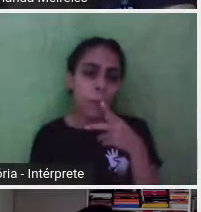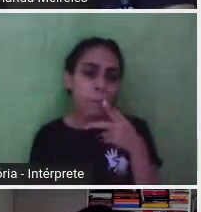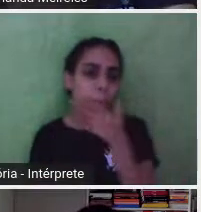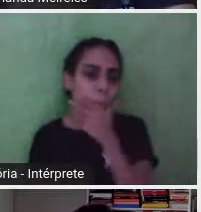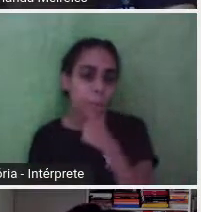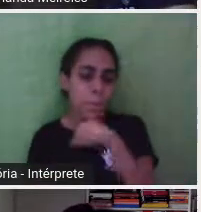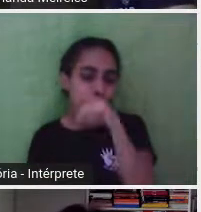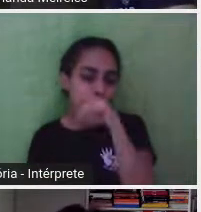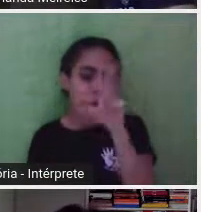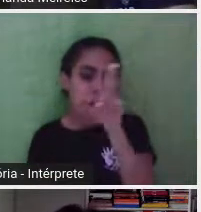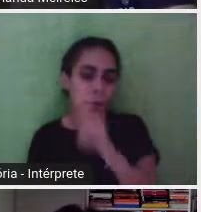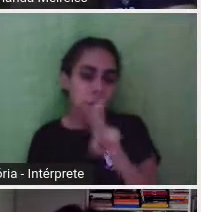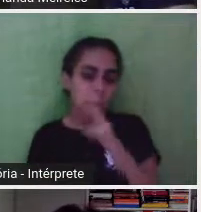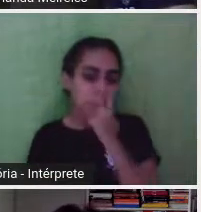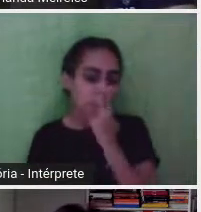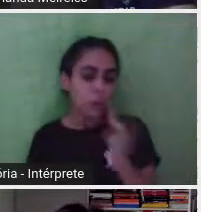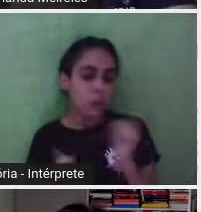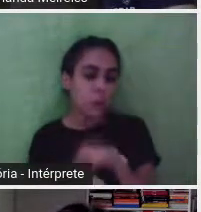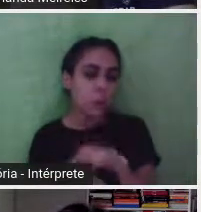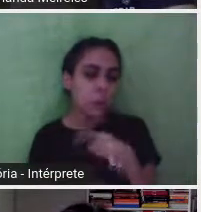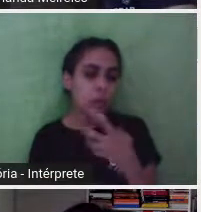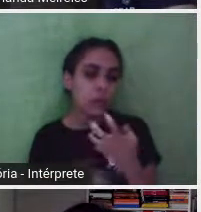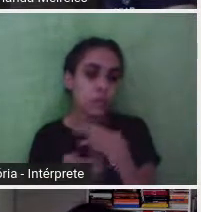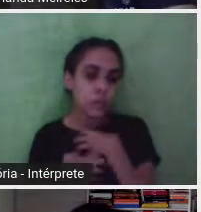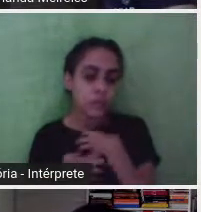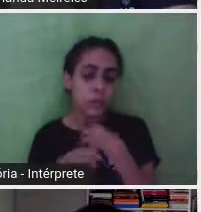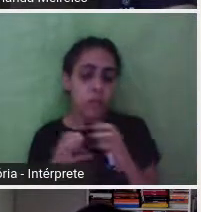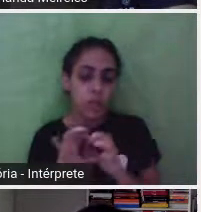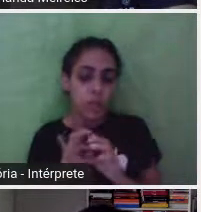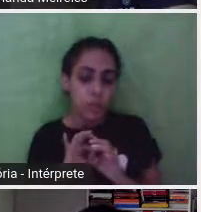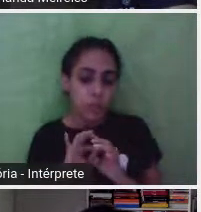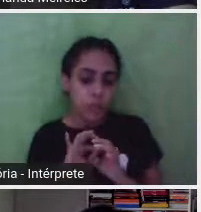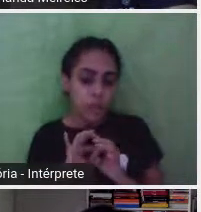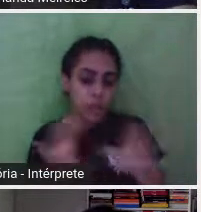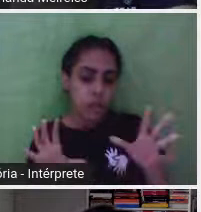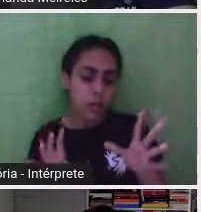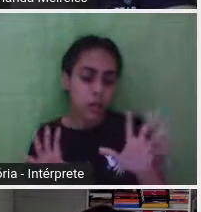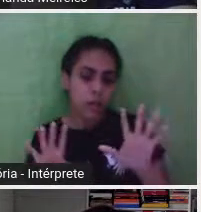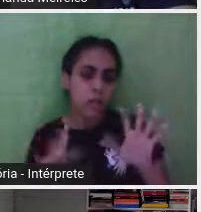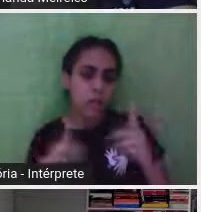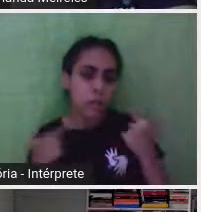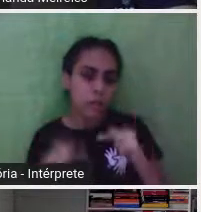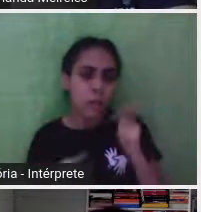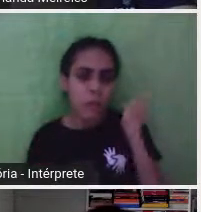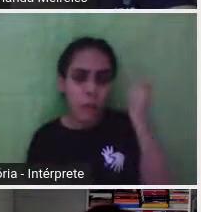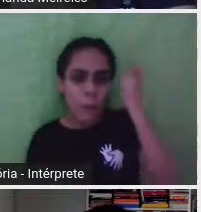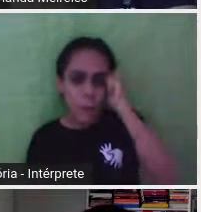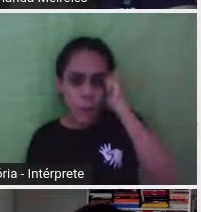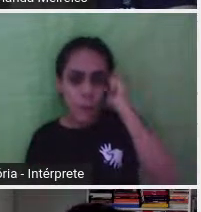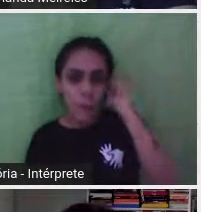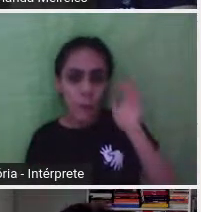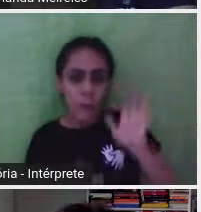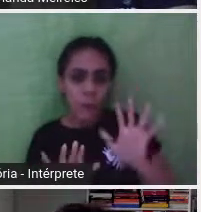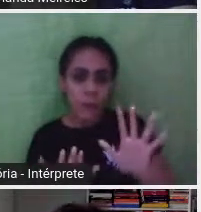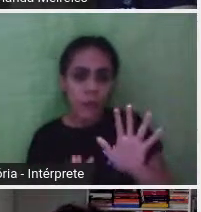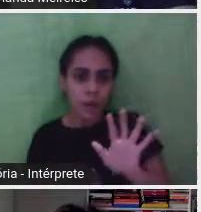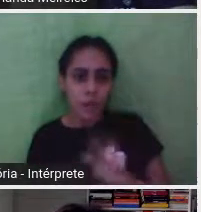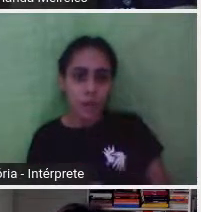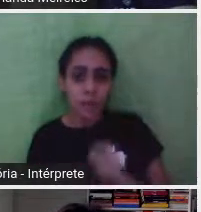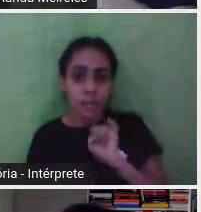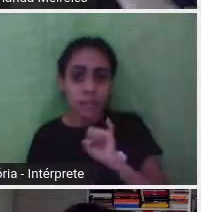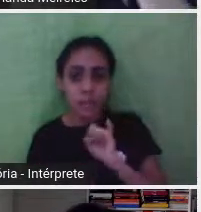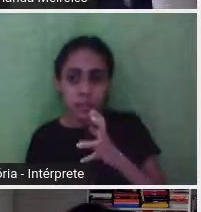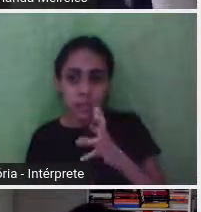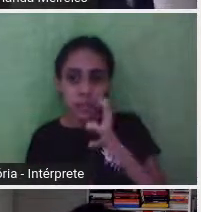assim, ao contrário da mãe, que é, eu me sentia livre e sem culpa por isso. Porque diz que quando nasce uma mãe, nasce uma culpa.